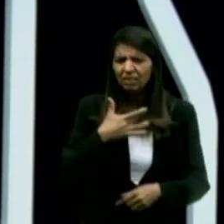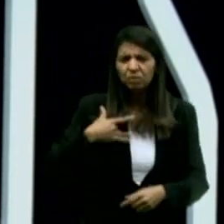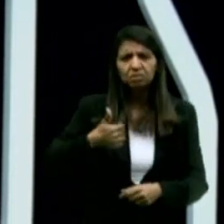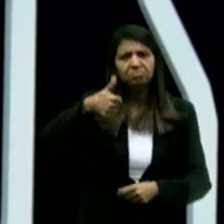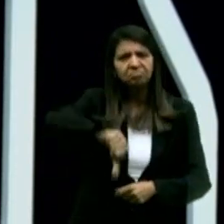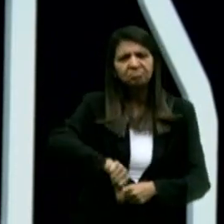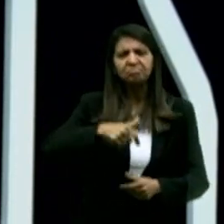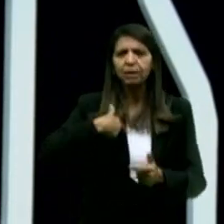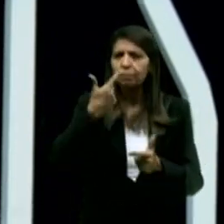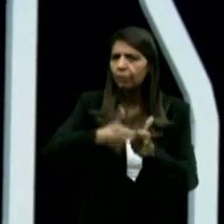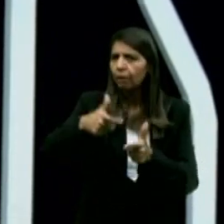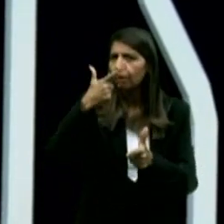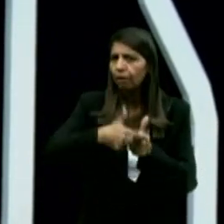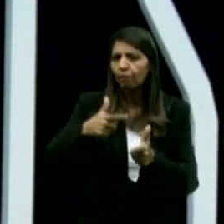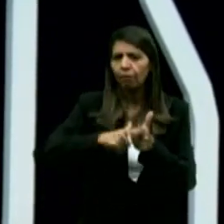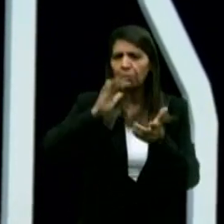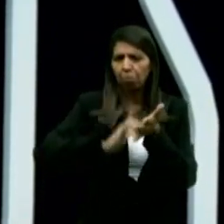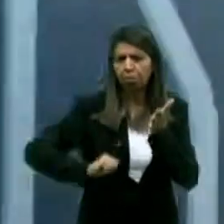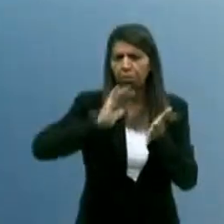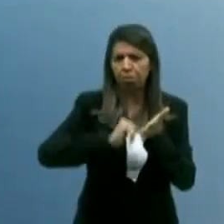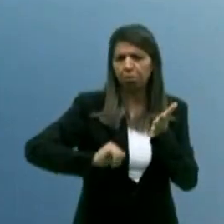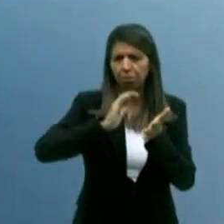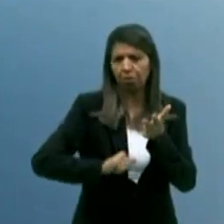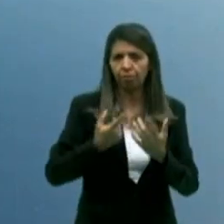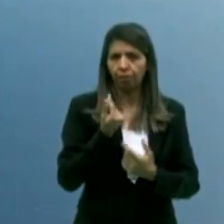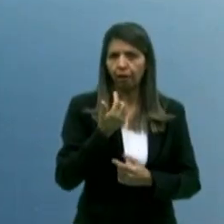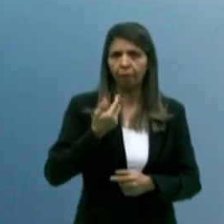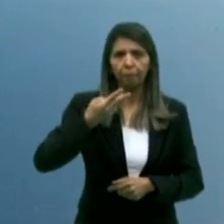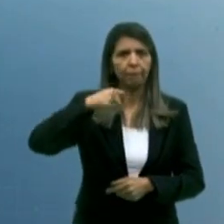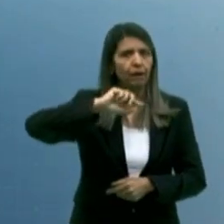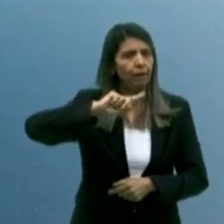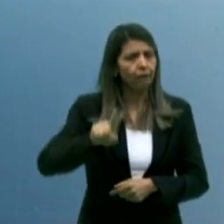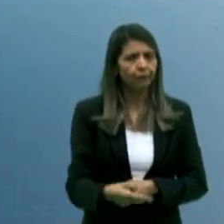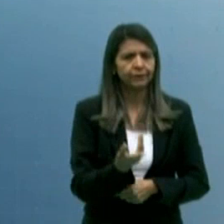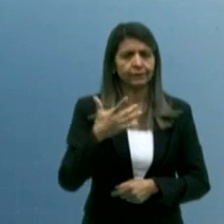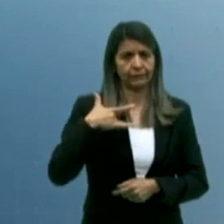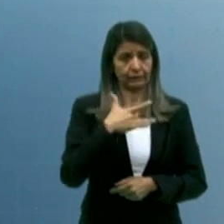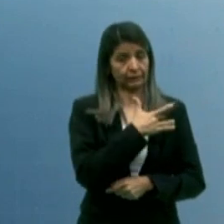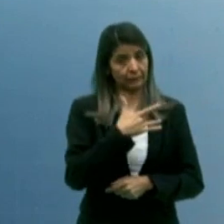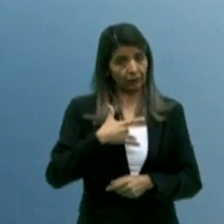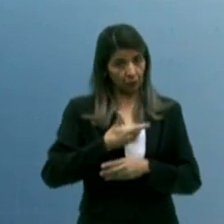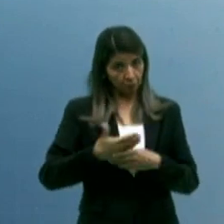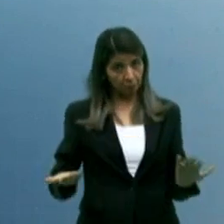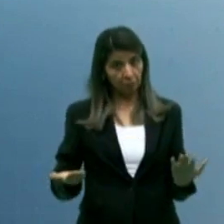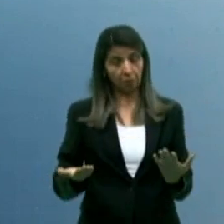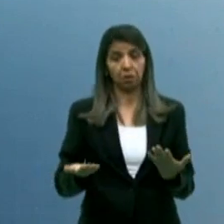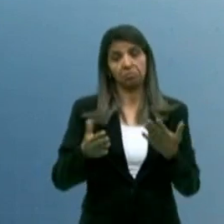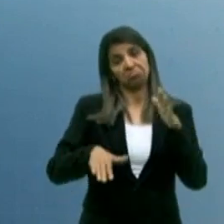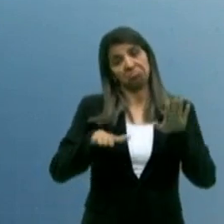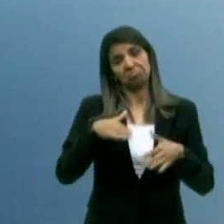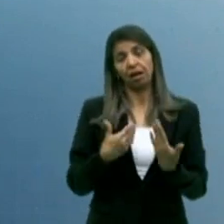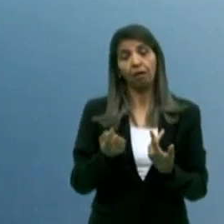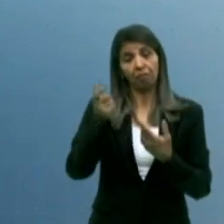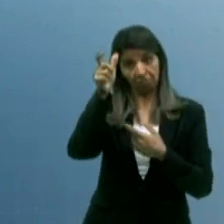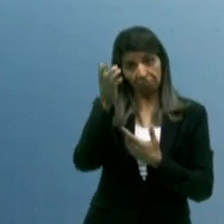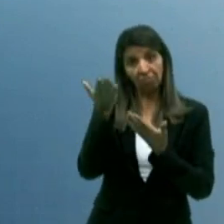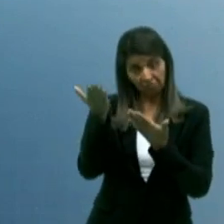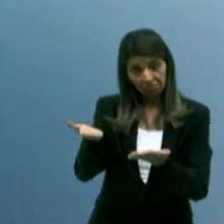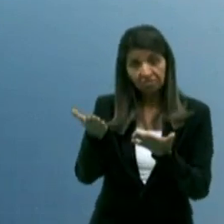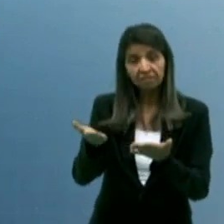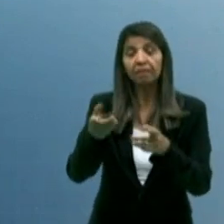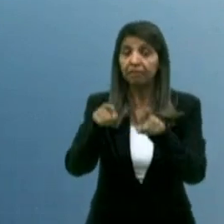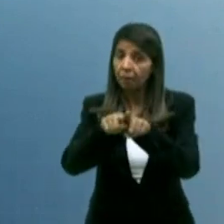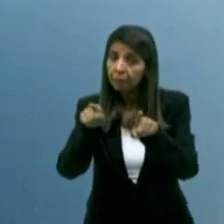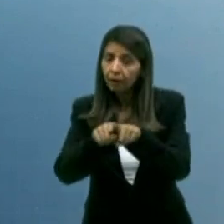desviaram milhões da saúde, inclusive há indícios que você foi eleito com desvio público